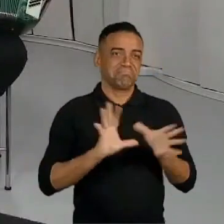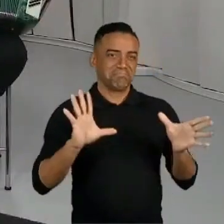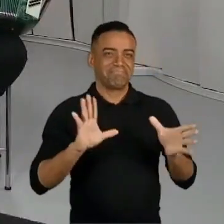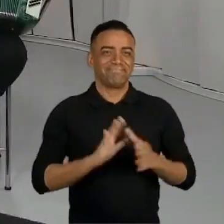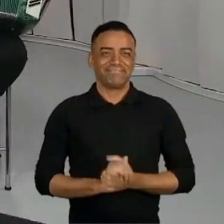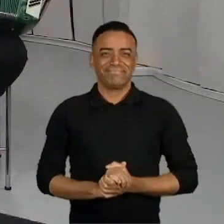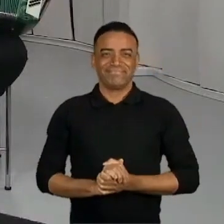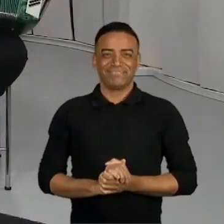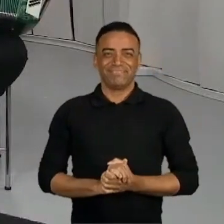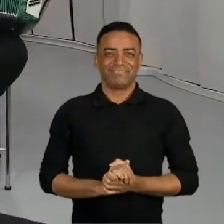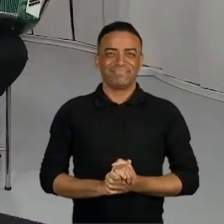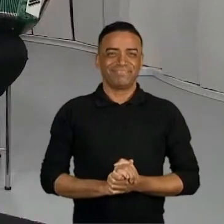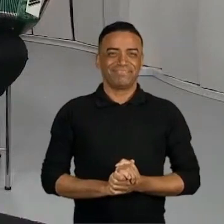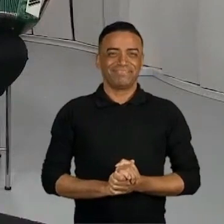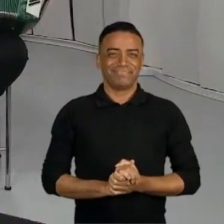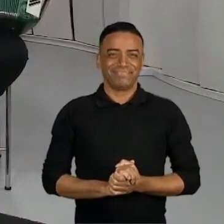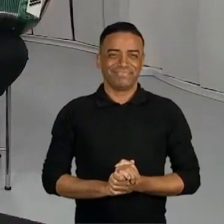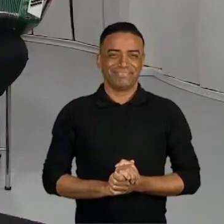Assim, ó.